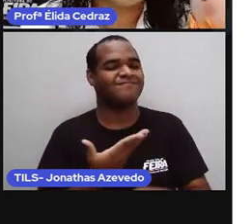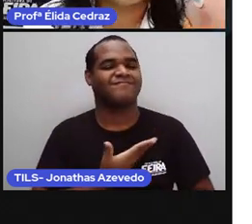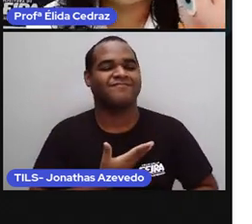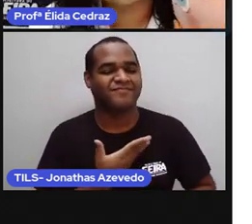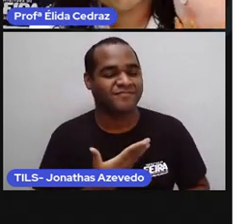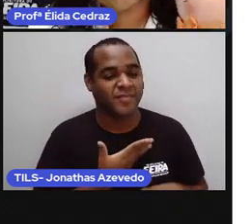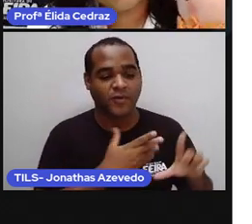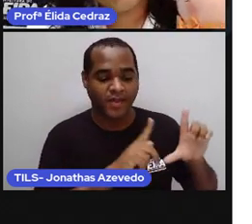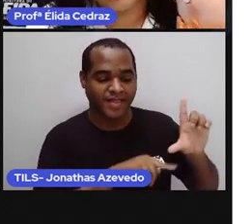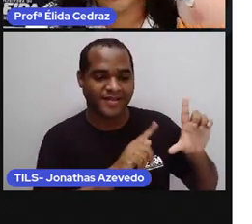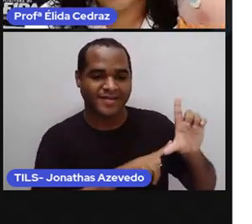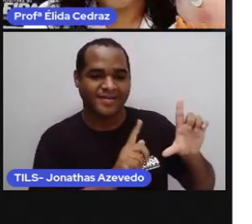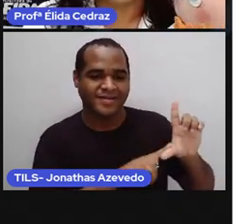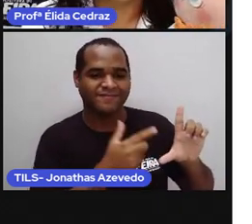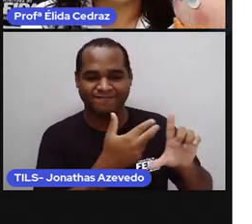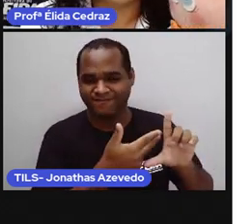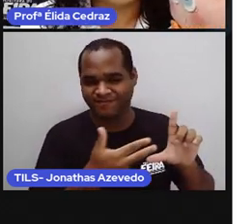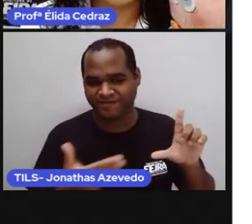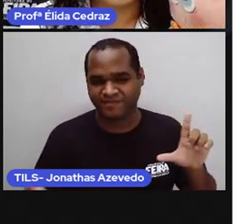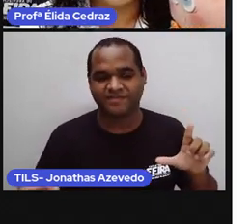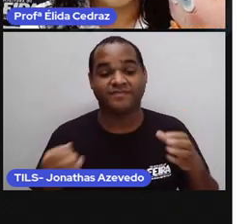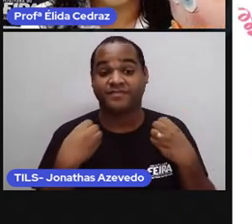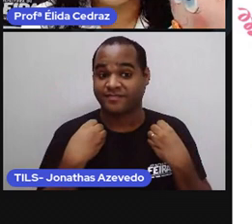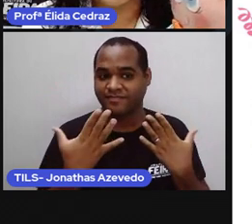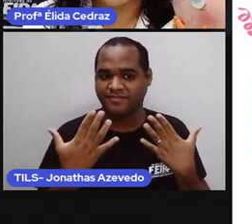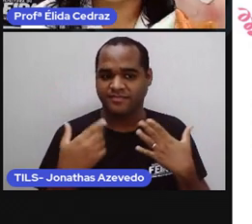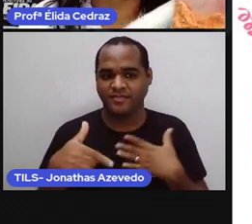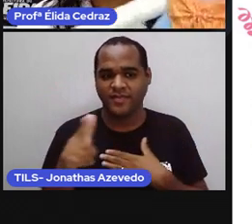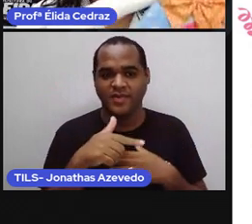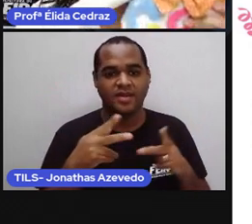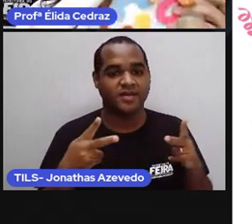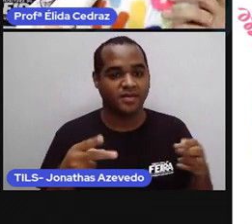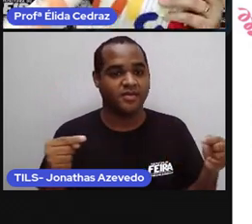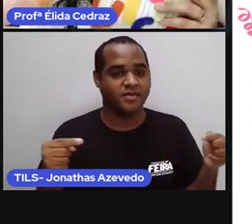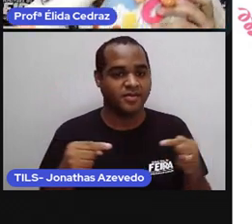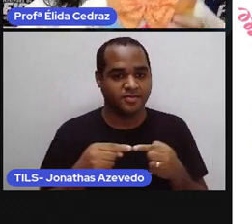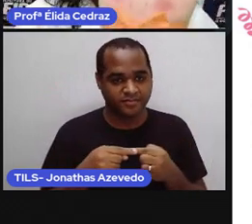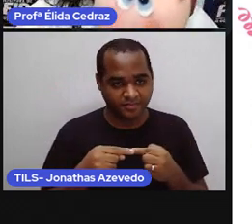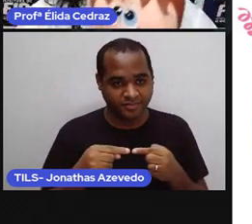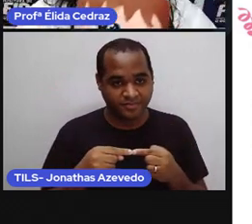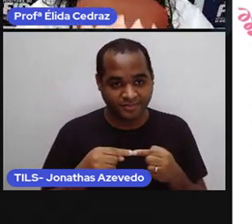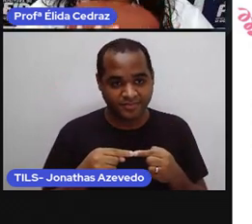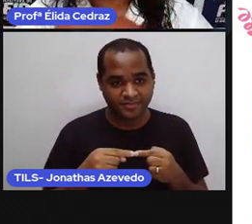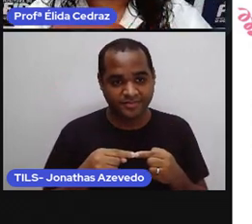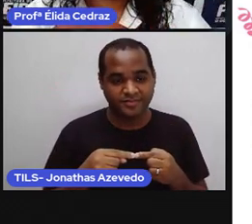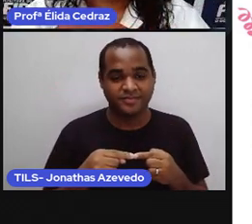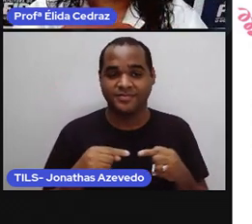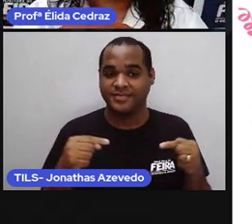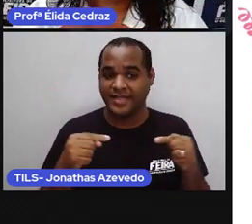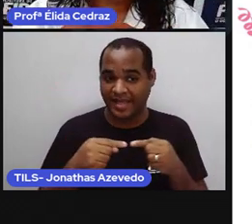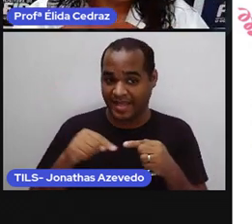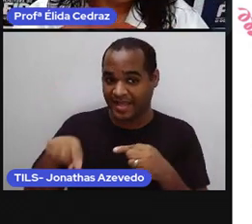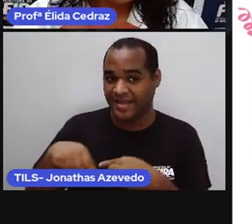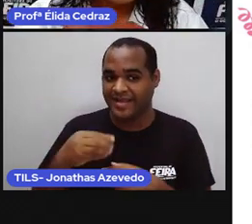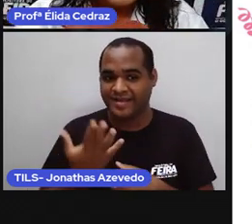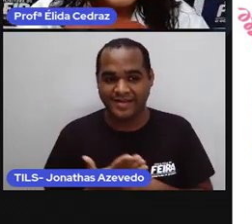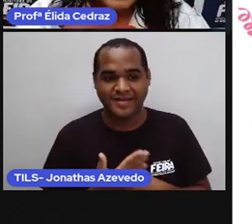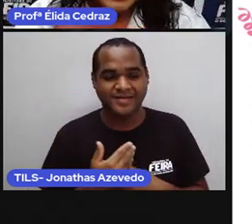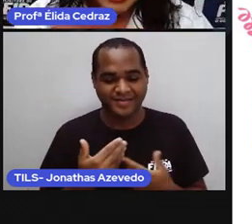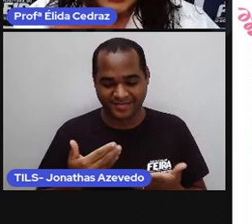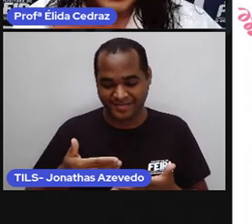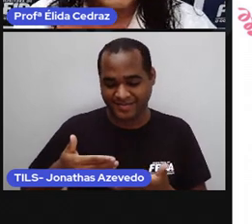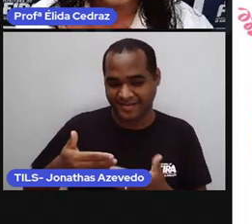As letras do alfabeto. Vamos continuar nossa aula. E seu alfabeto vai ficar aqui comigo,